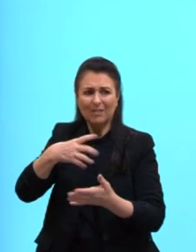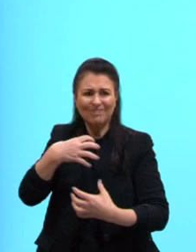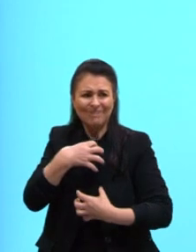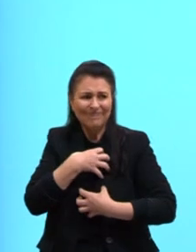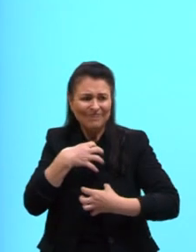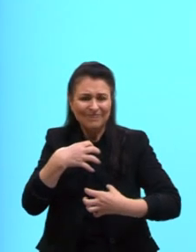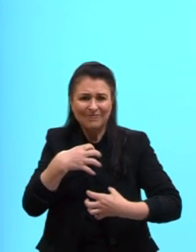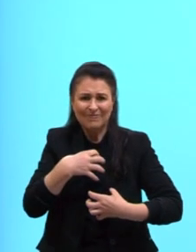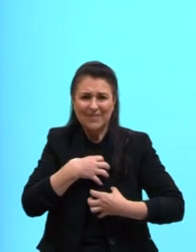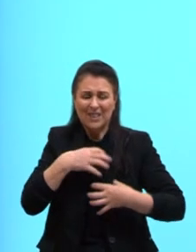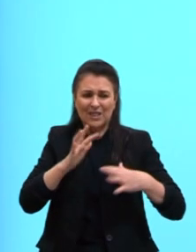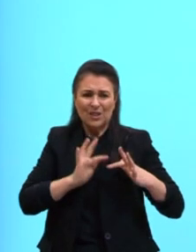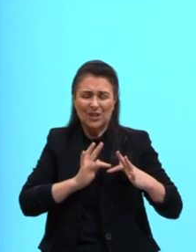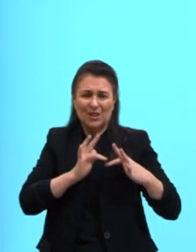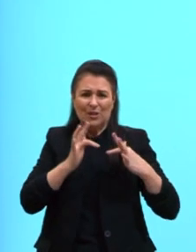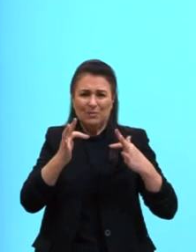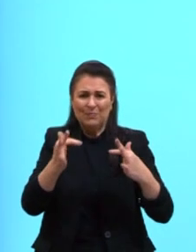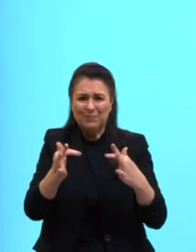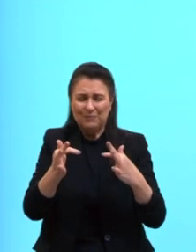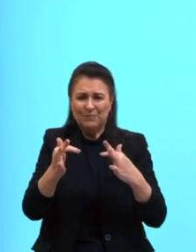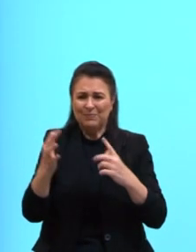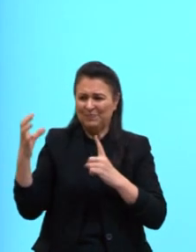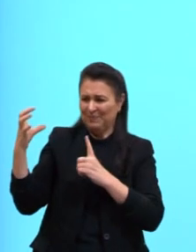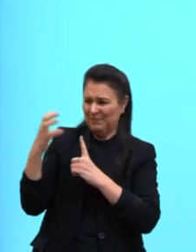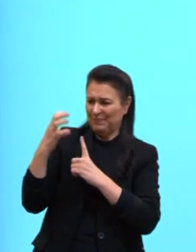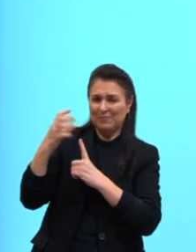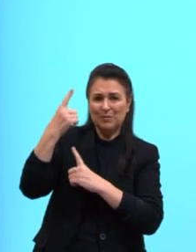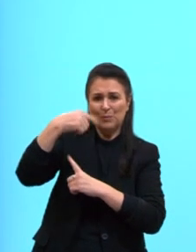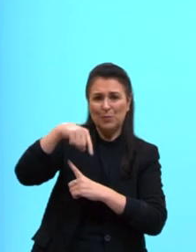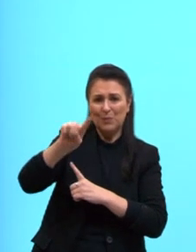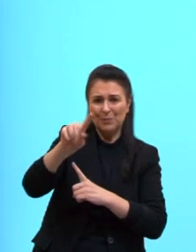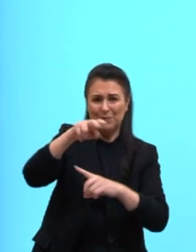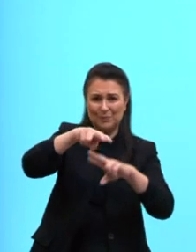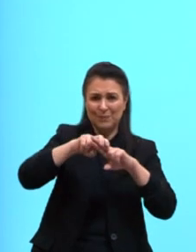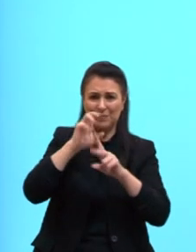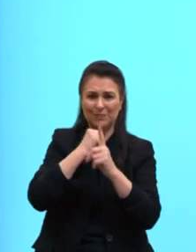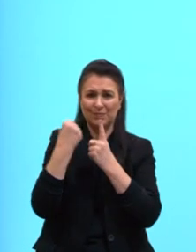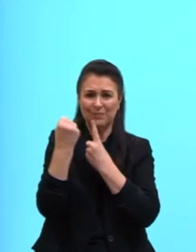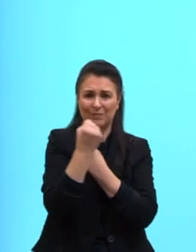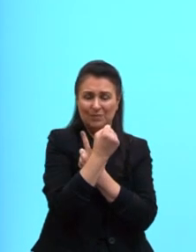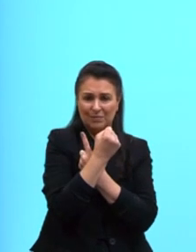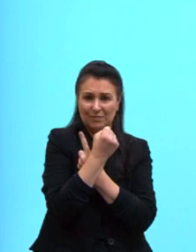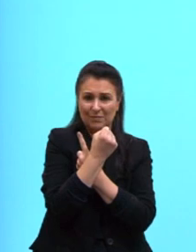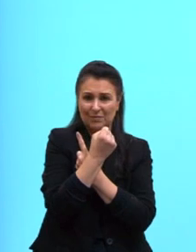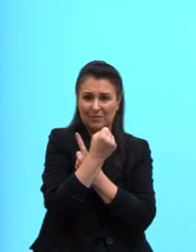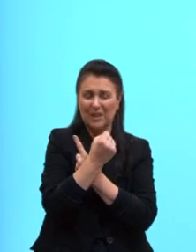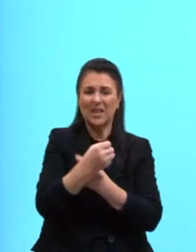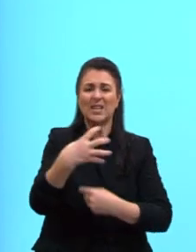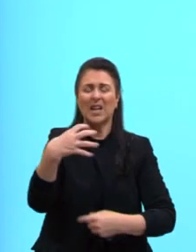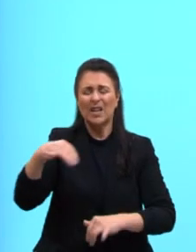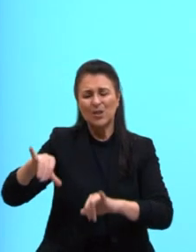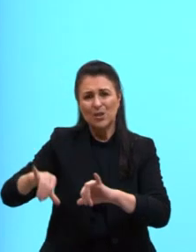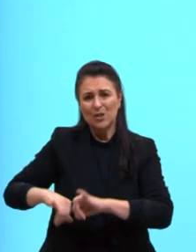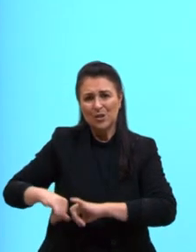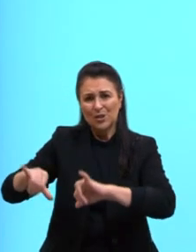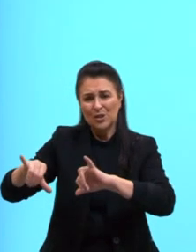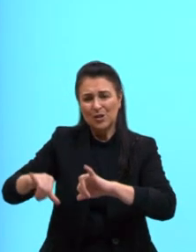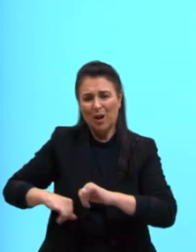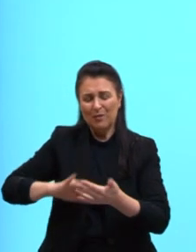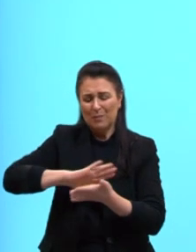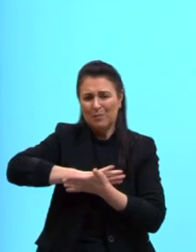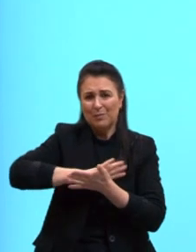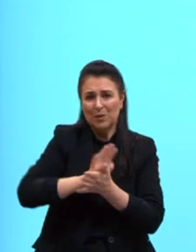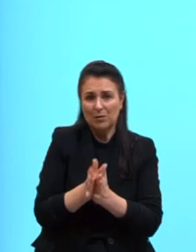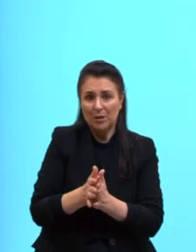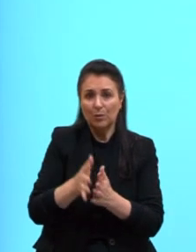humilhantes por parte do restante da sociedade, das mais diversas discriminações até o fato de não